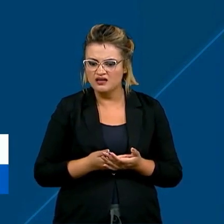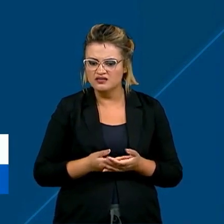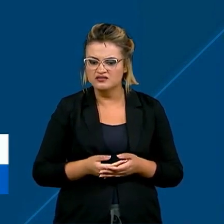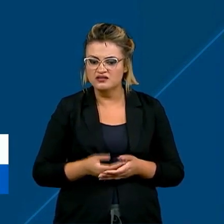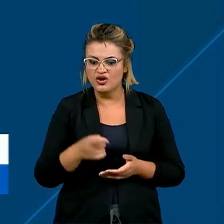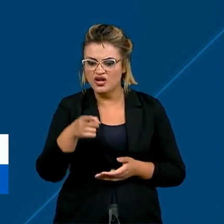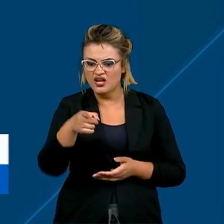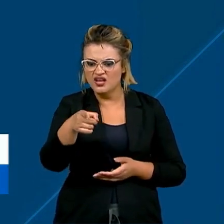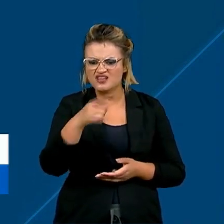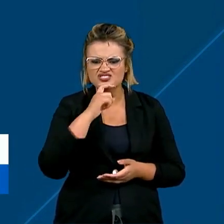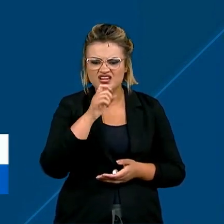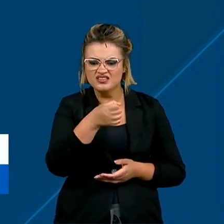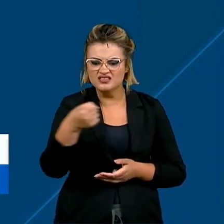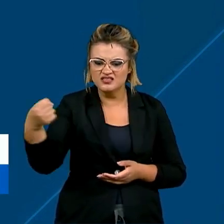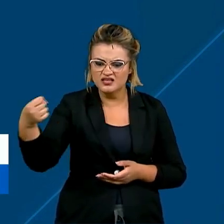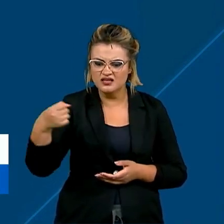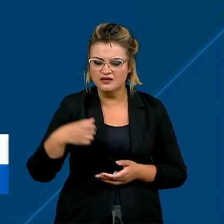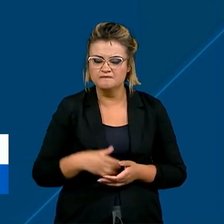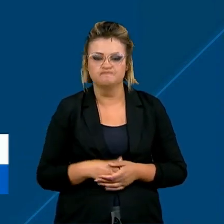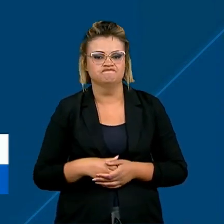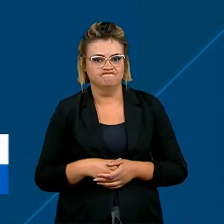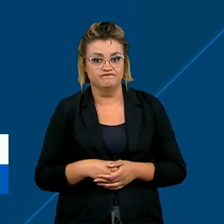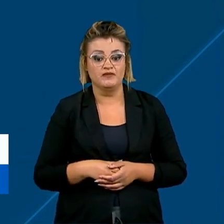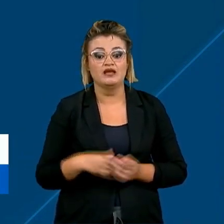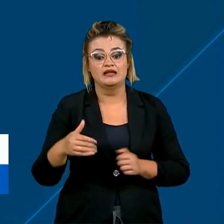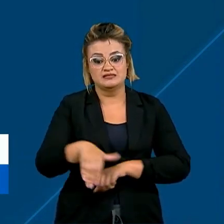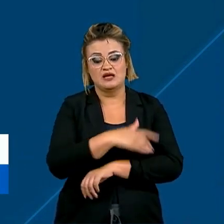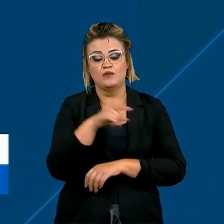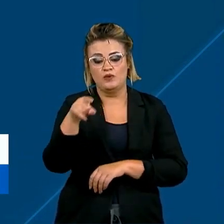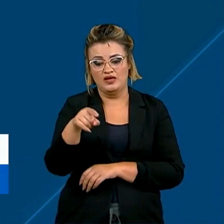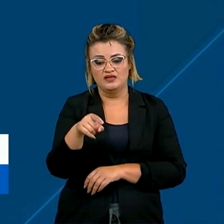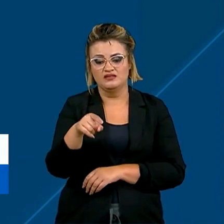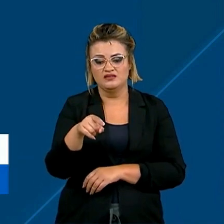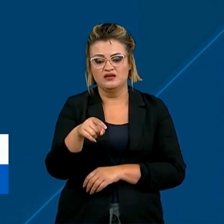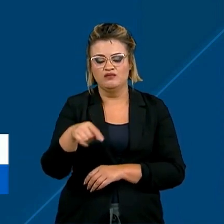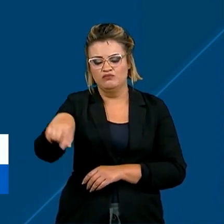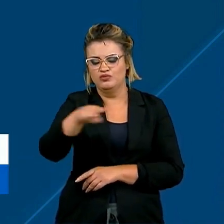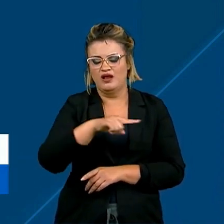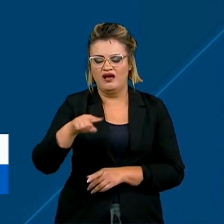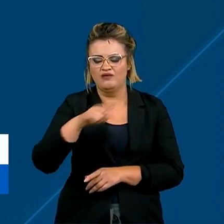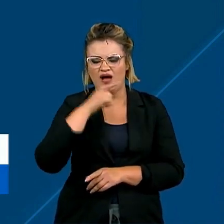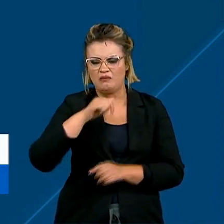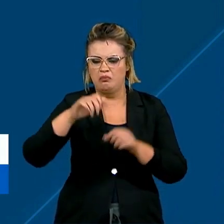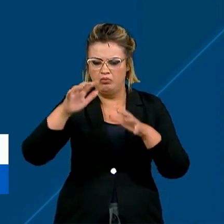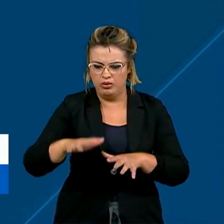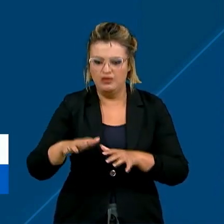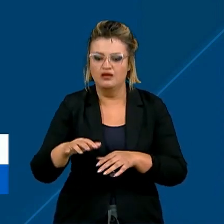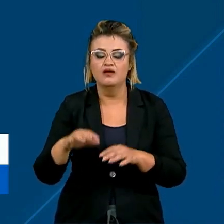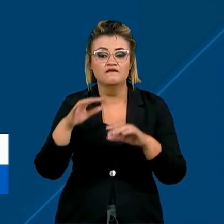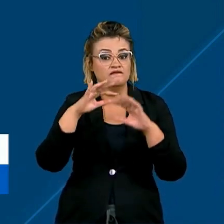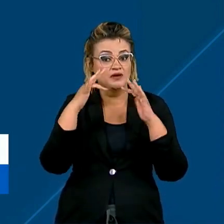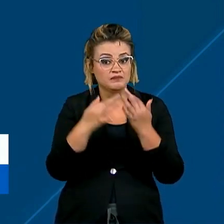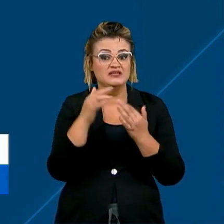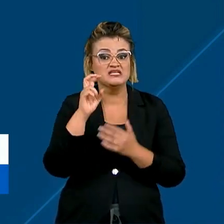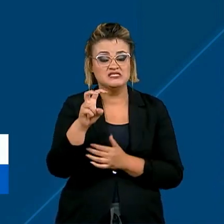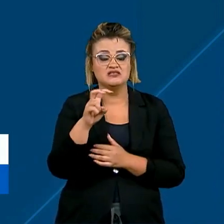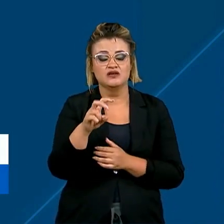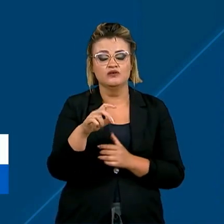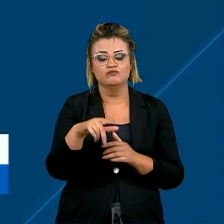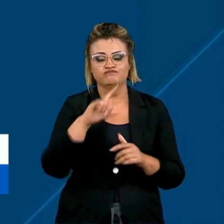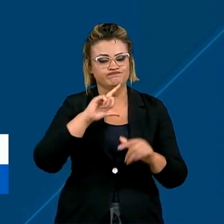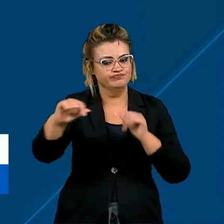Olha que geladeira! Parte desta rua cedeu com o temporal. Cinco famílias foram removidas para abrigos